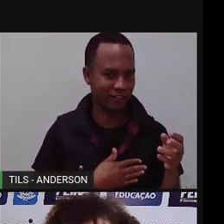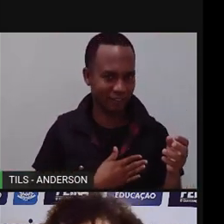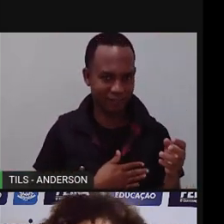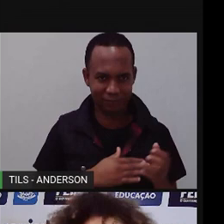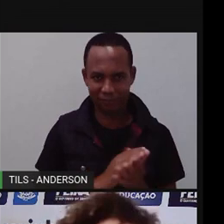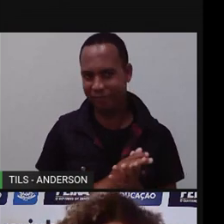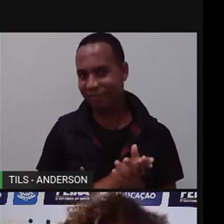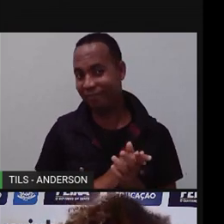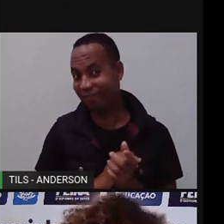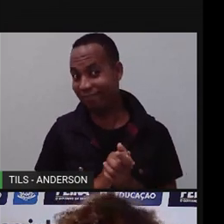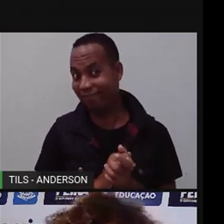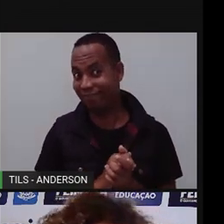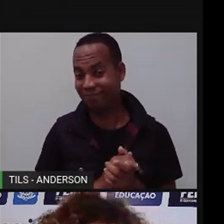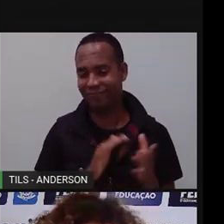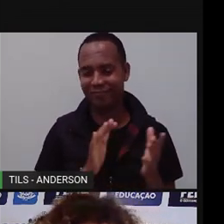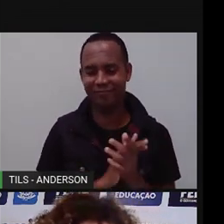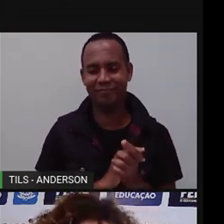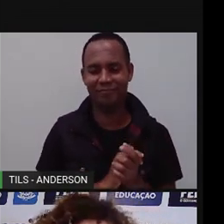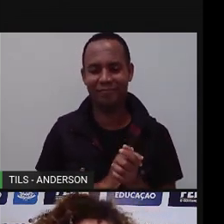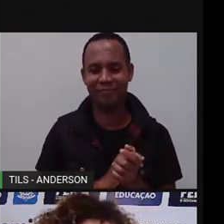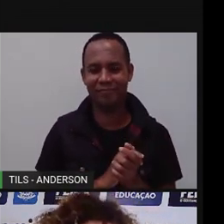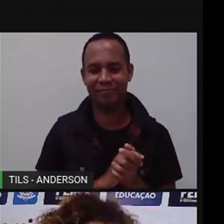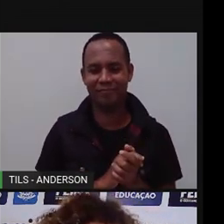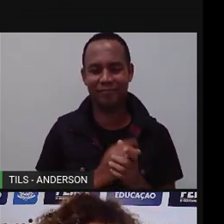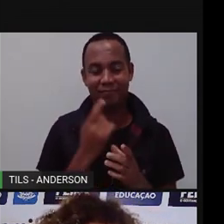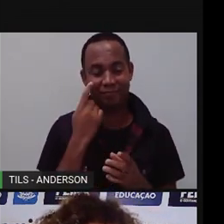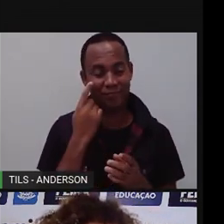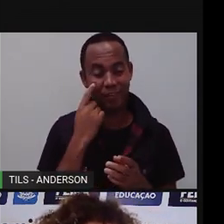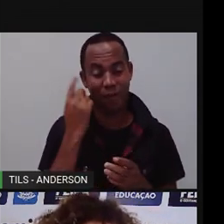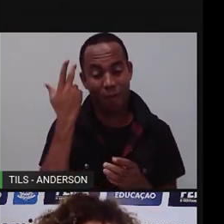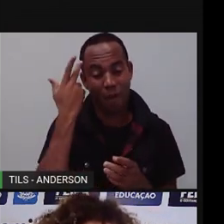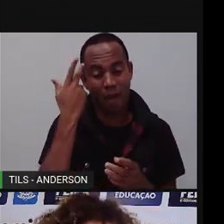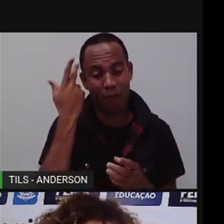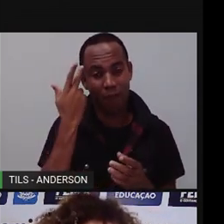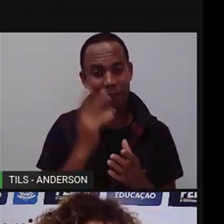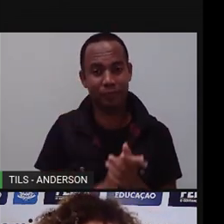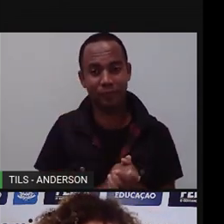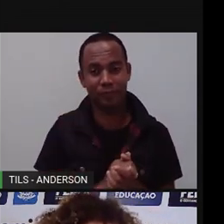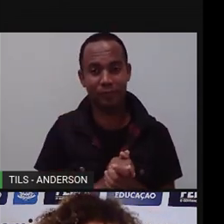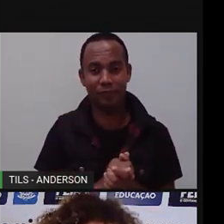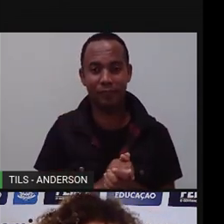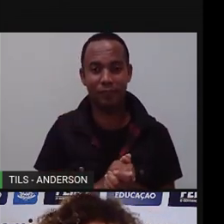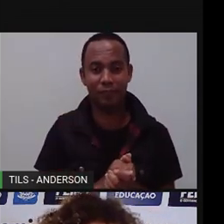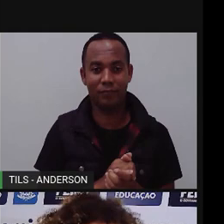assim, lindos e maravilhosos. Mas tudo bem, Anderson. A vida é assim. A gente não pode ter tudo.